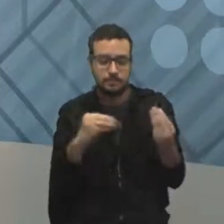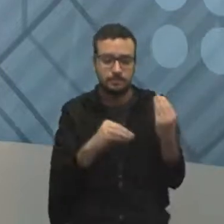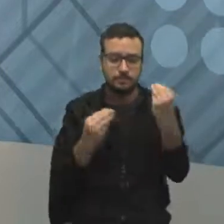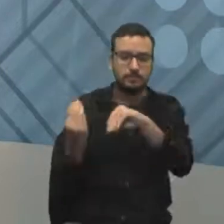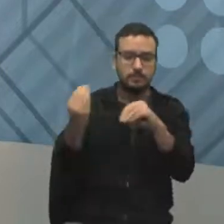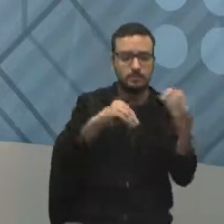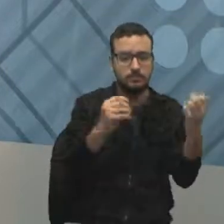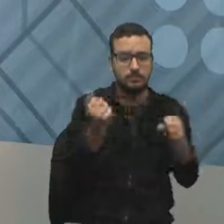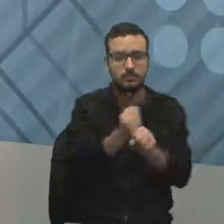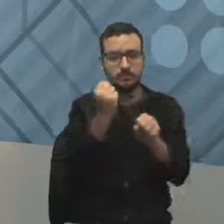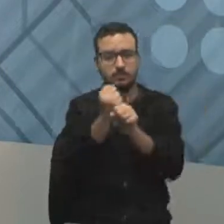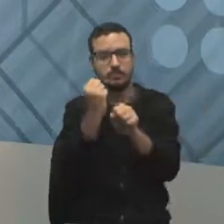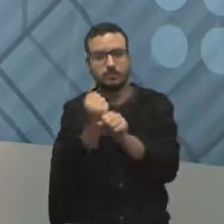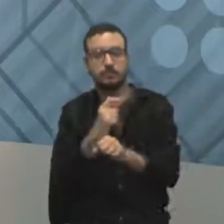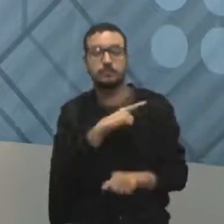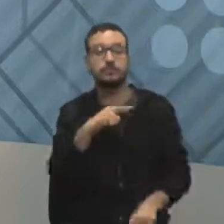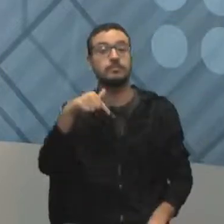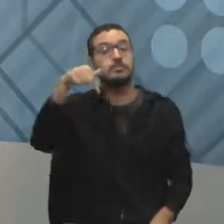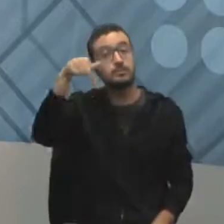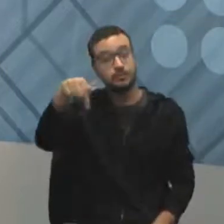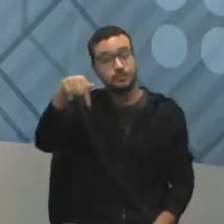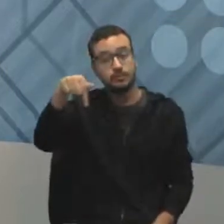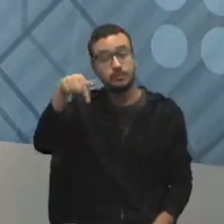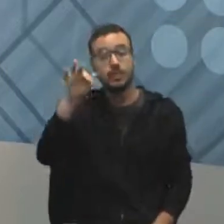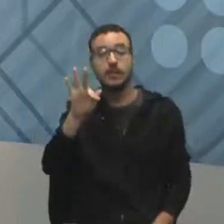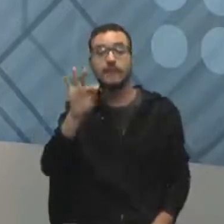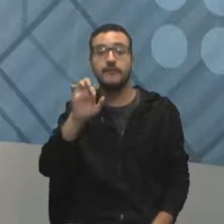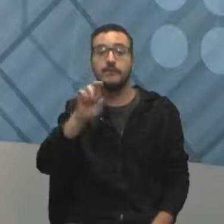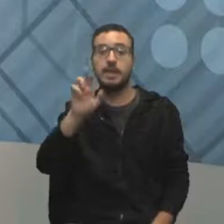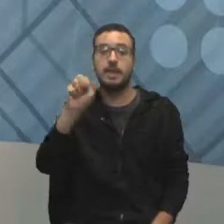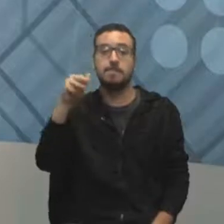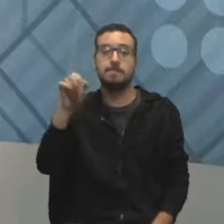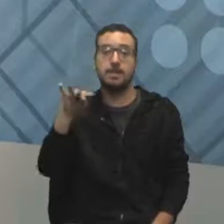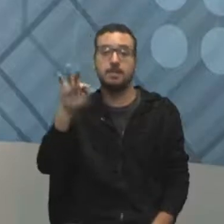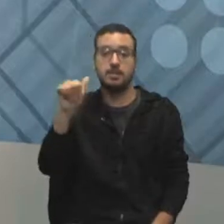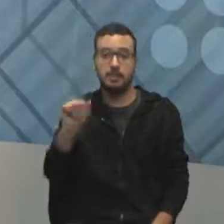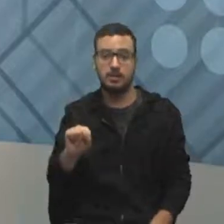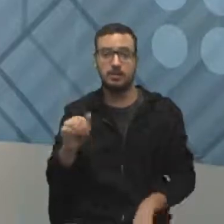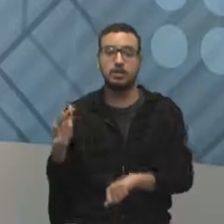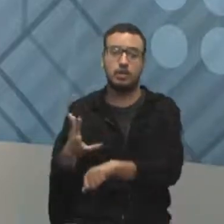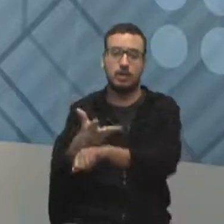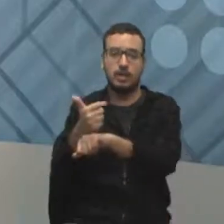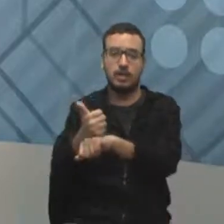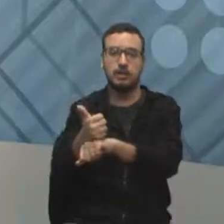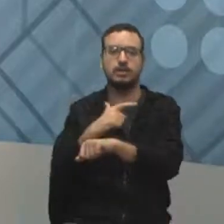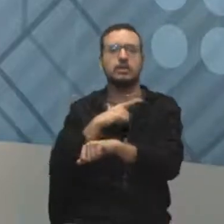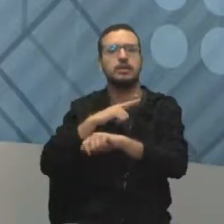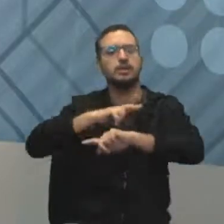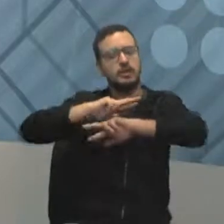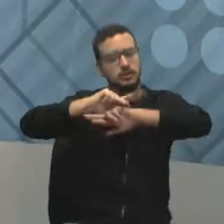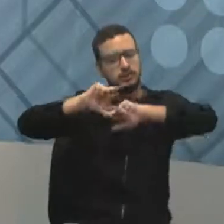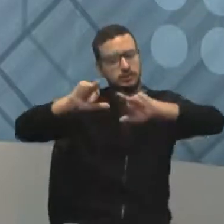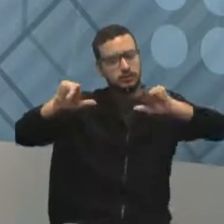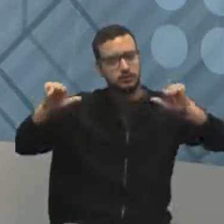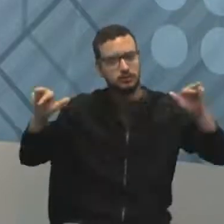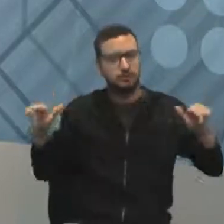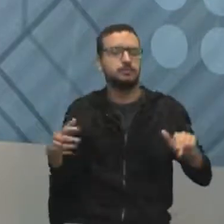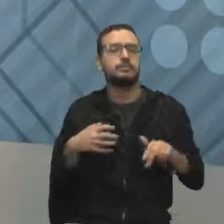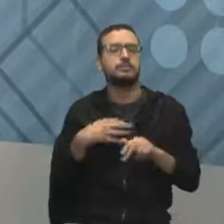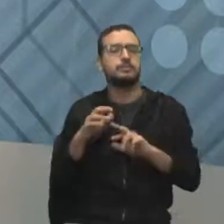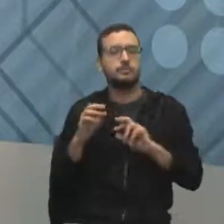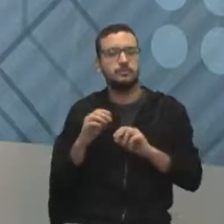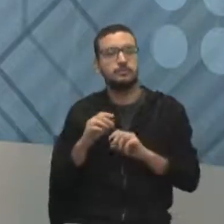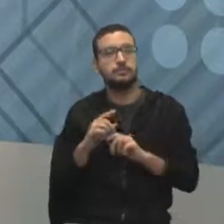ferramentas da qualidade. Tem que ser essas, você pode usar a ferramenta que você quiser. Existem várias técnicas e ferramentas disponíveis.